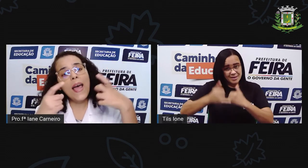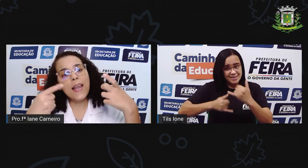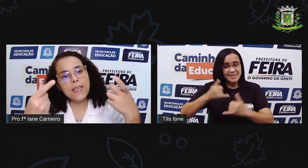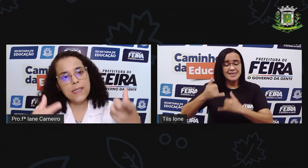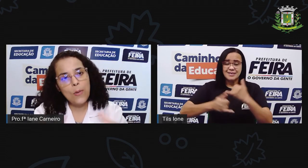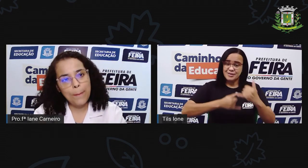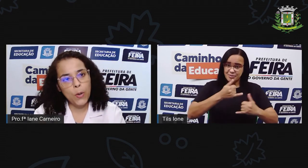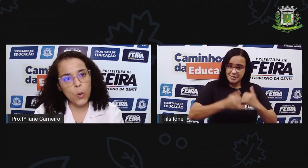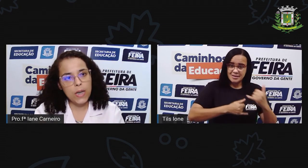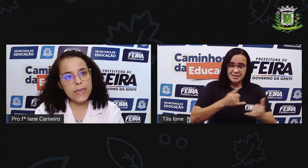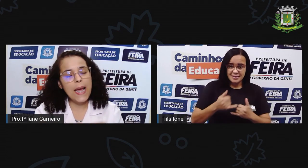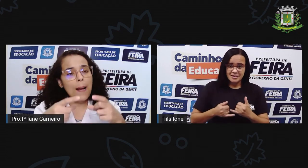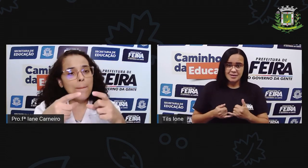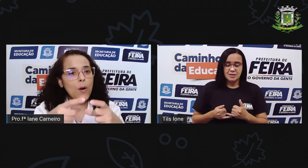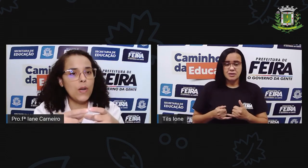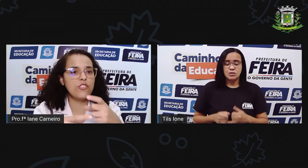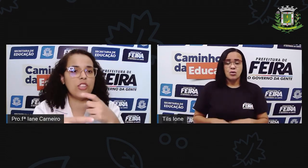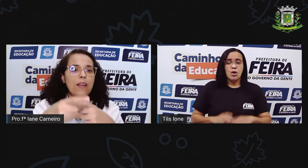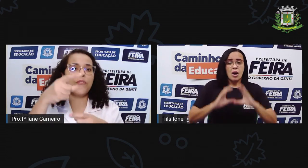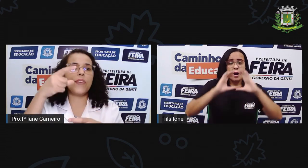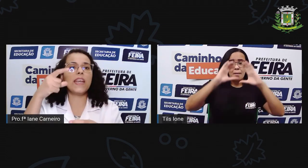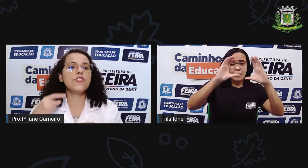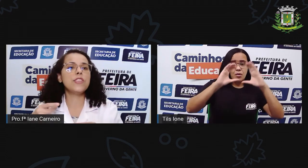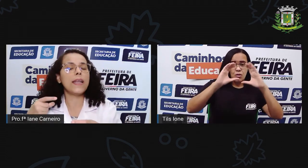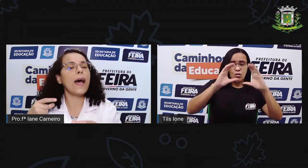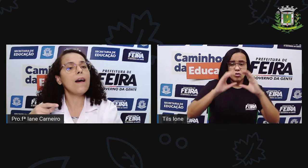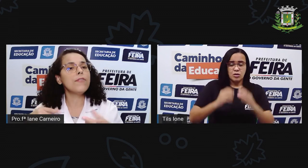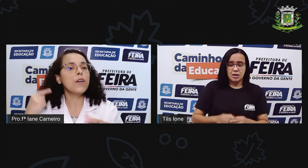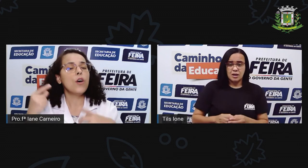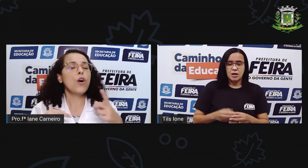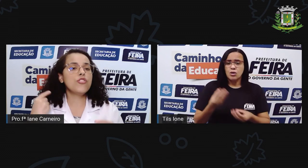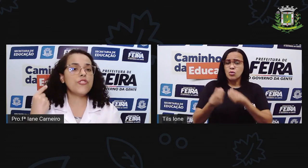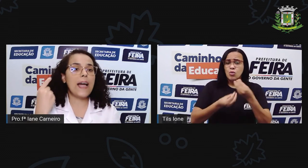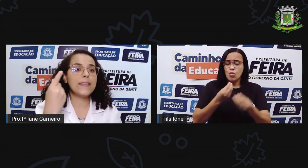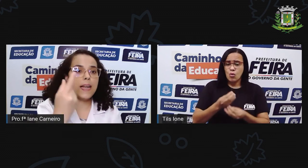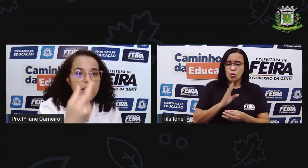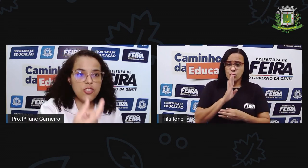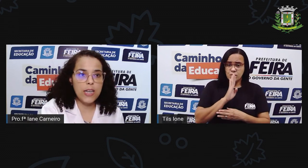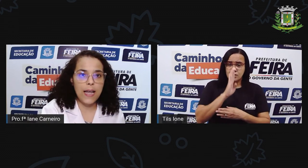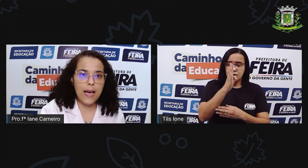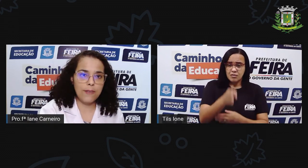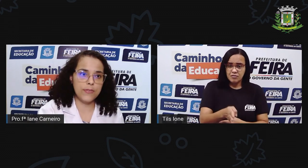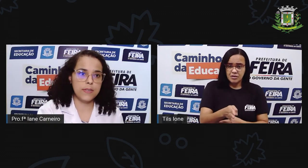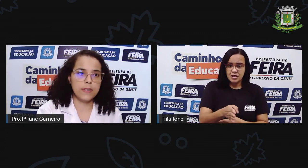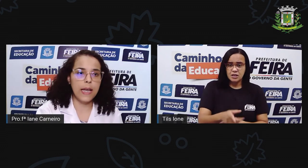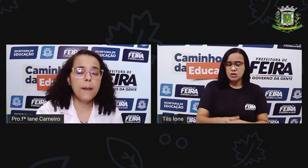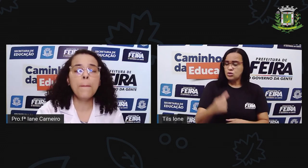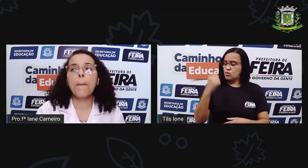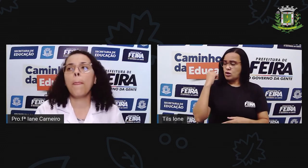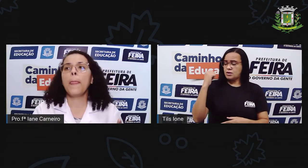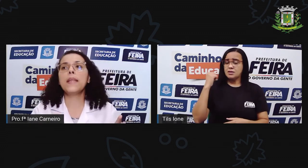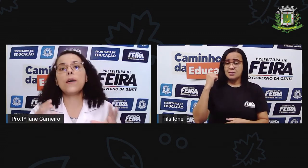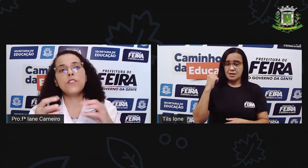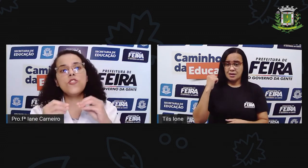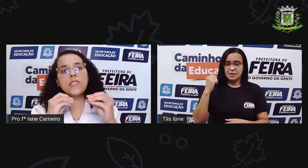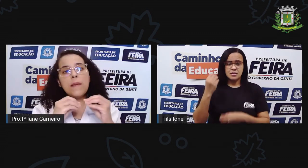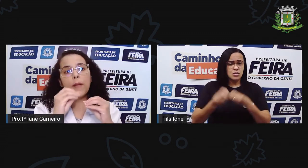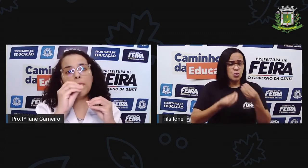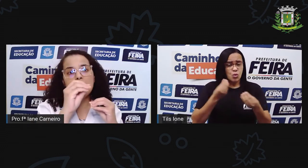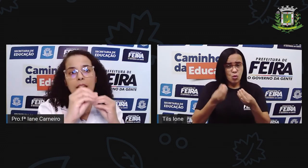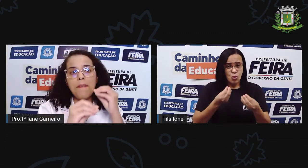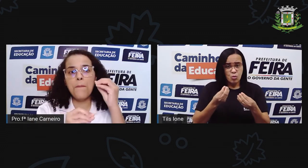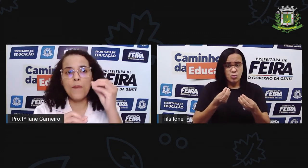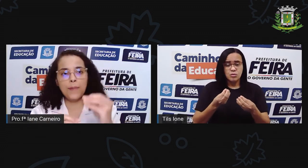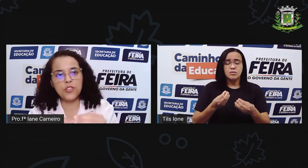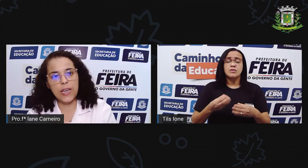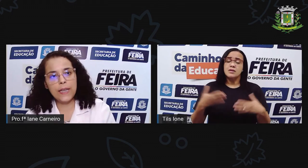Com relação à bola, né? A bola está na frente da nave ou está atrás da nave, né? Então, a gente sempre